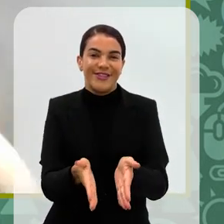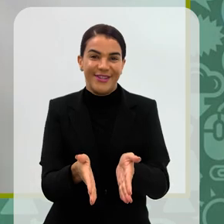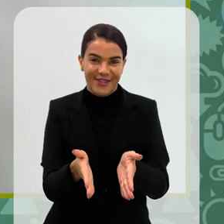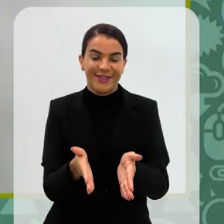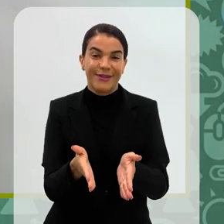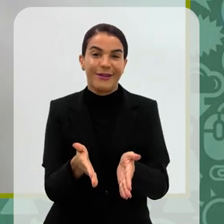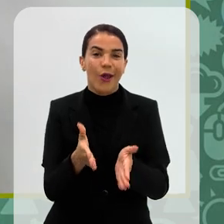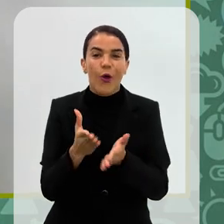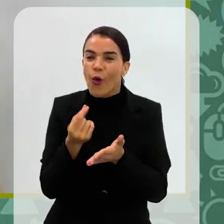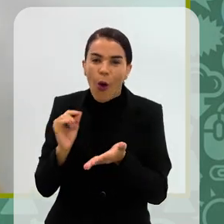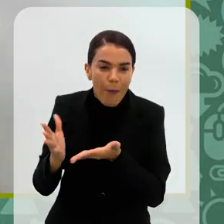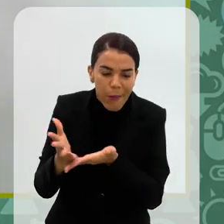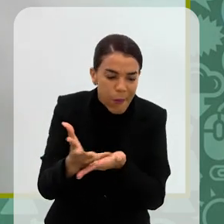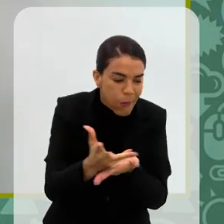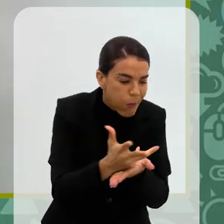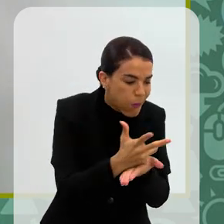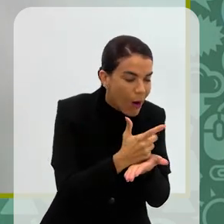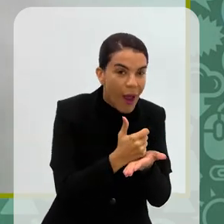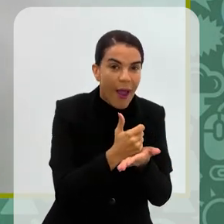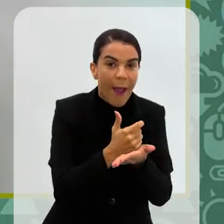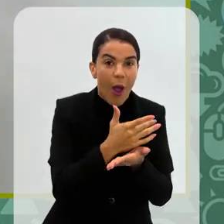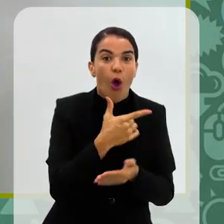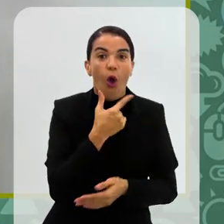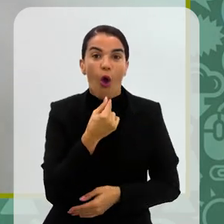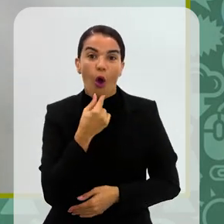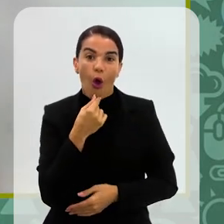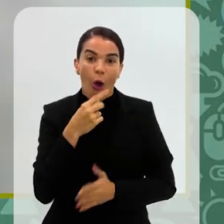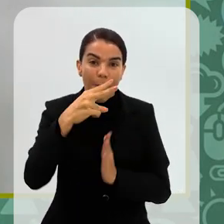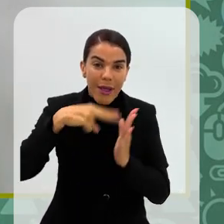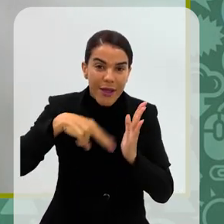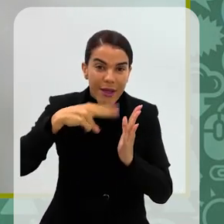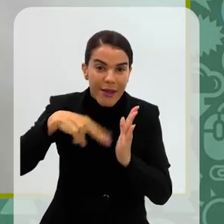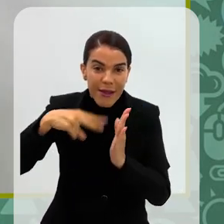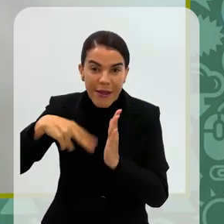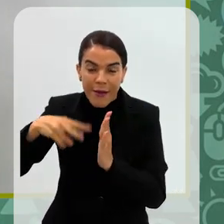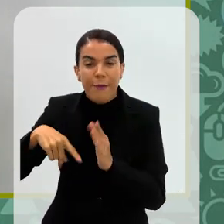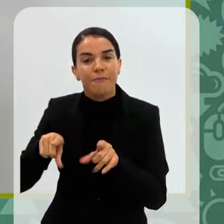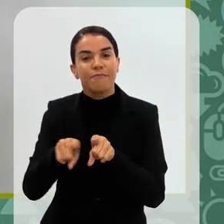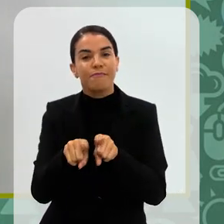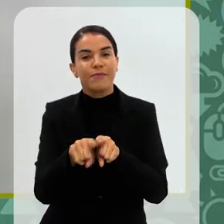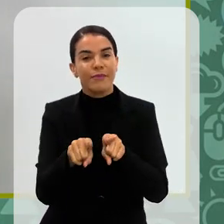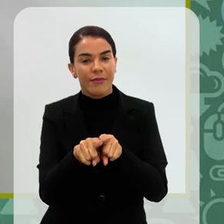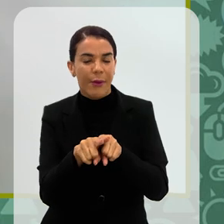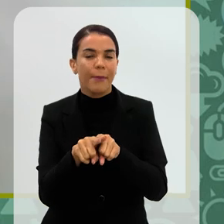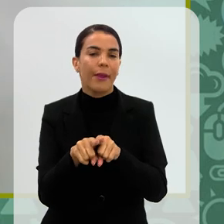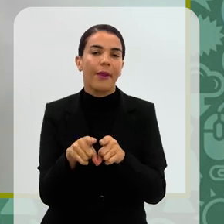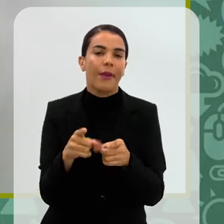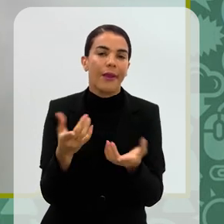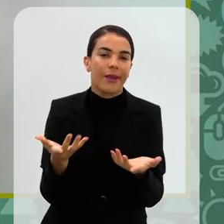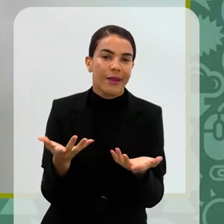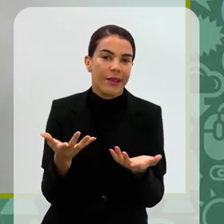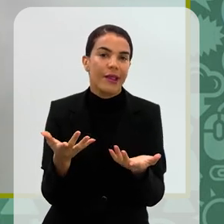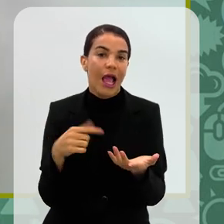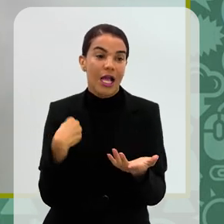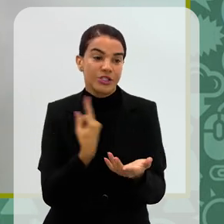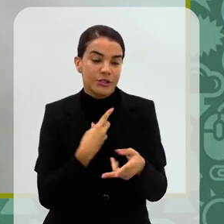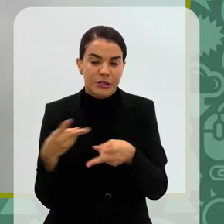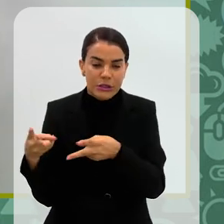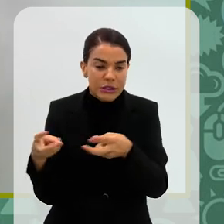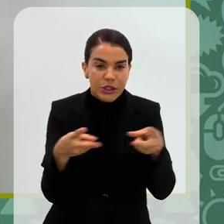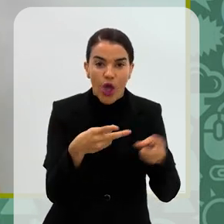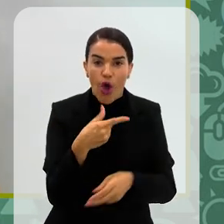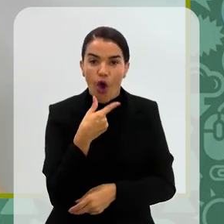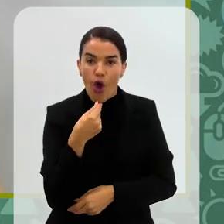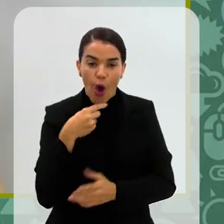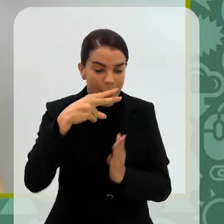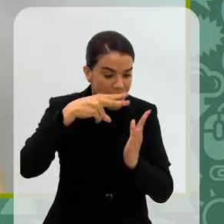infelicamente, mas os dados comprovaram que os leitores homens, eles são menoria, mas eles também, quando a gente vê,